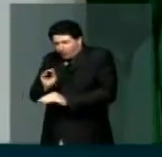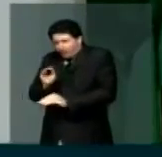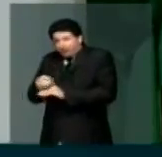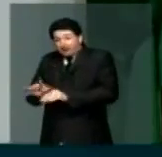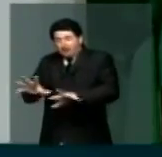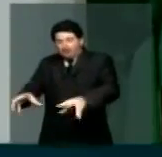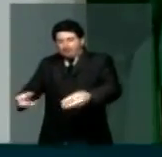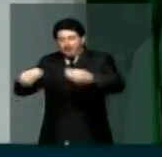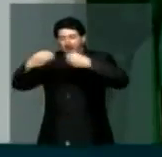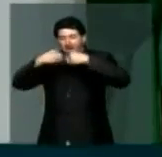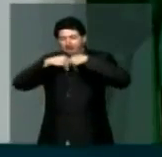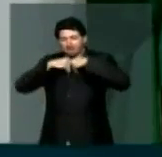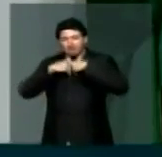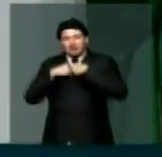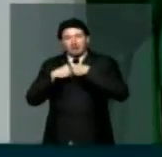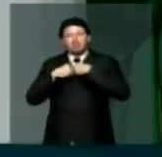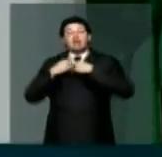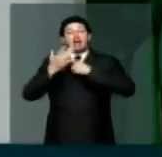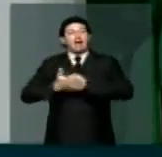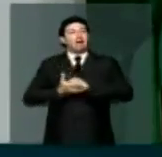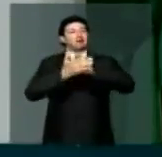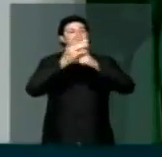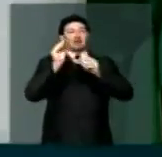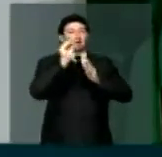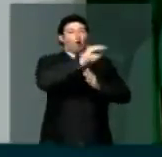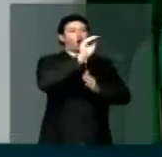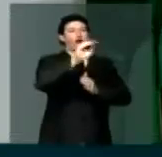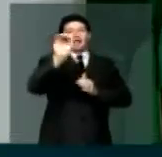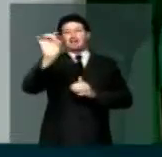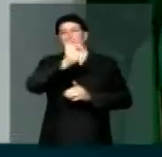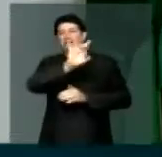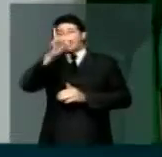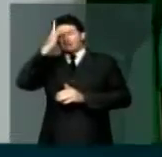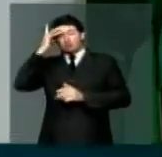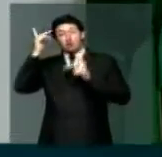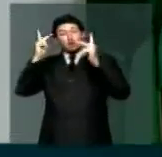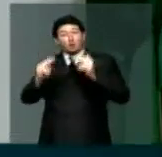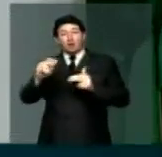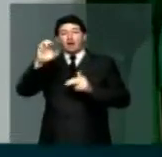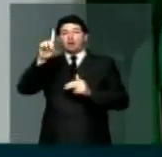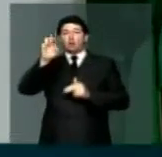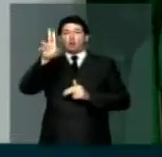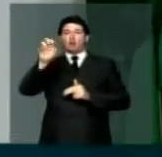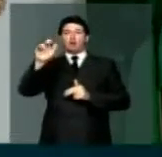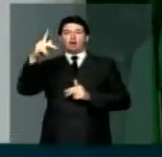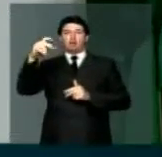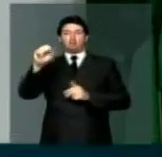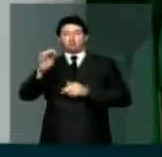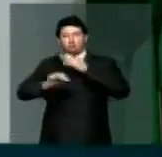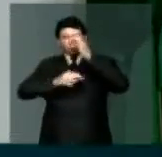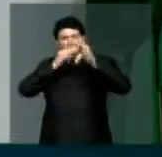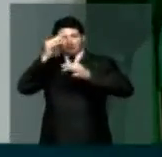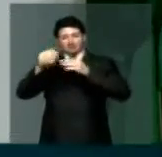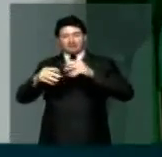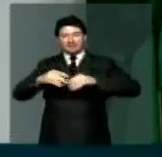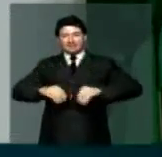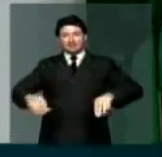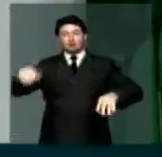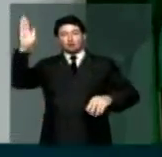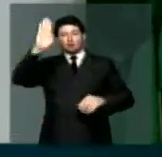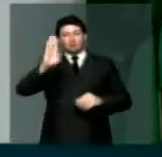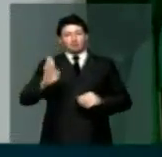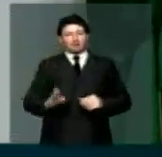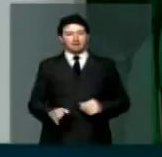e ajudar no plantio de muita gente, como um dia Eduardo fez primeiro no jardim deste solo